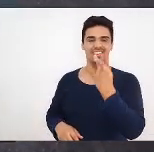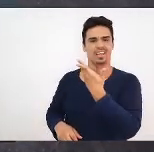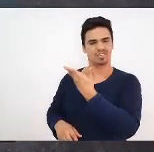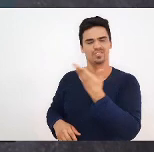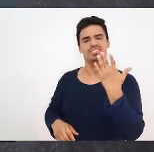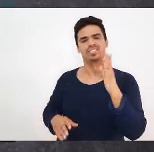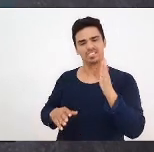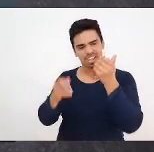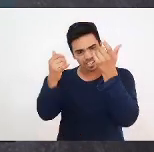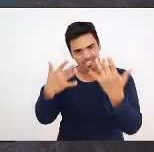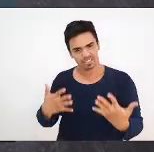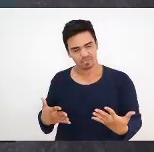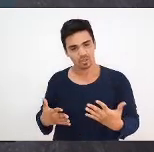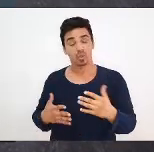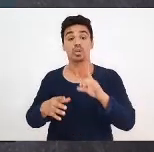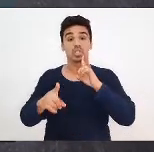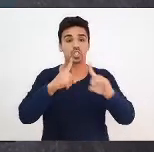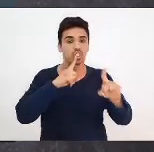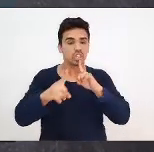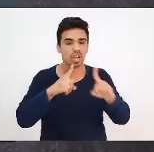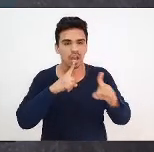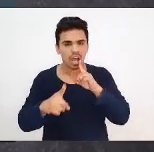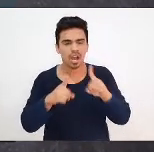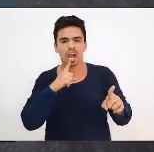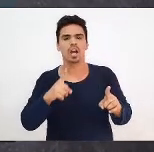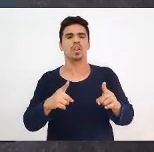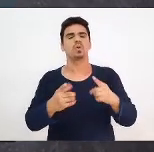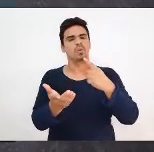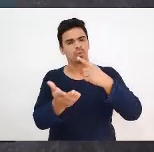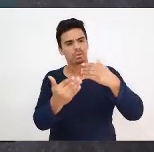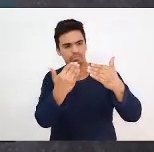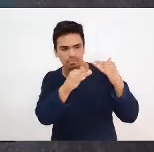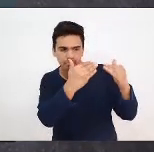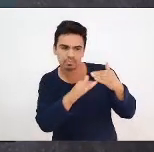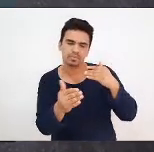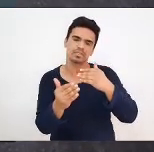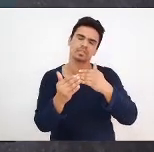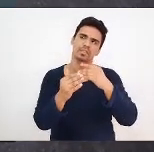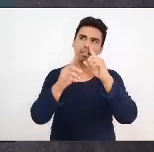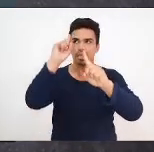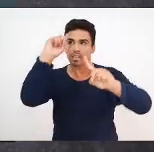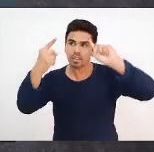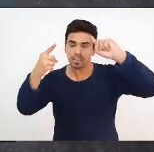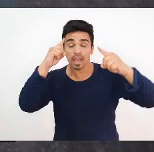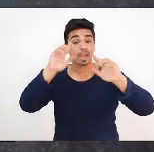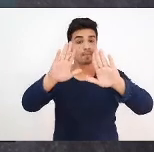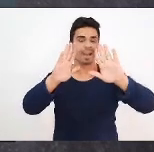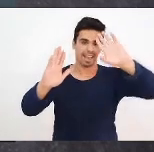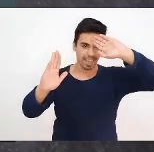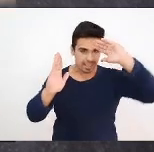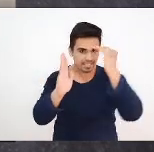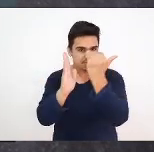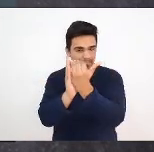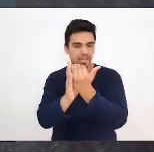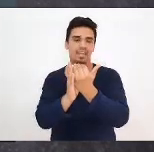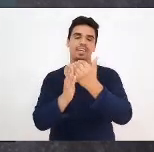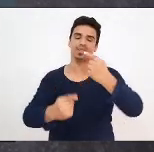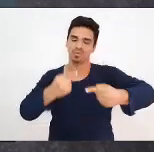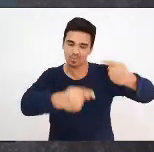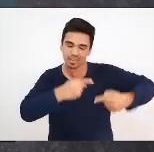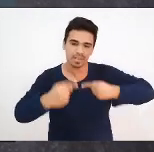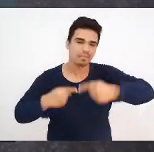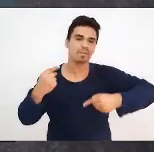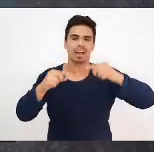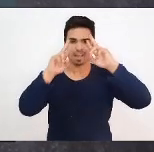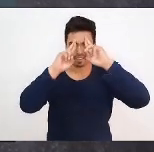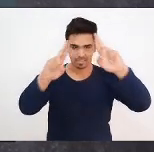diálogo, o confronto de ideias, o debate respeitoso, a descentração necessária, a reflexão